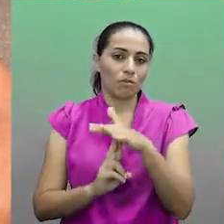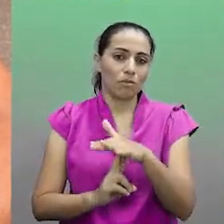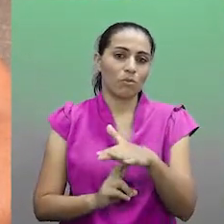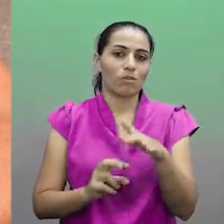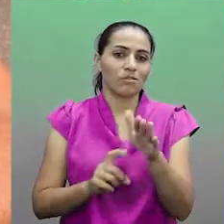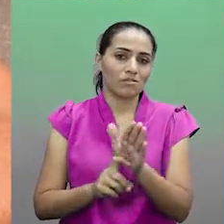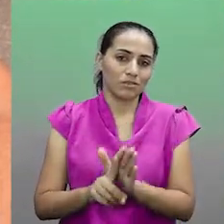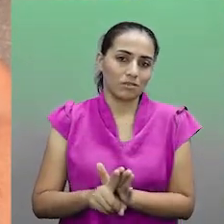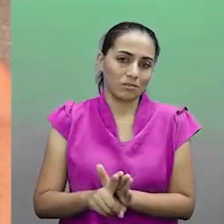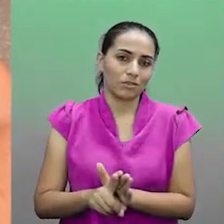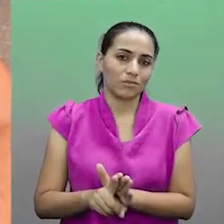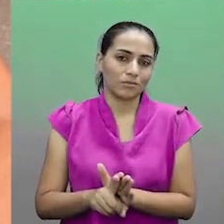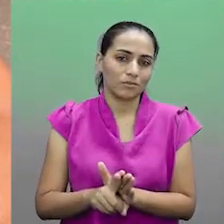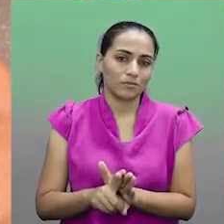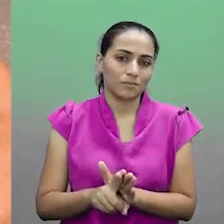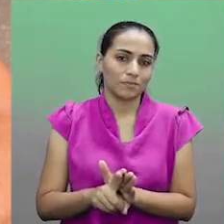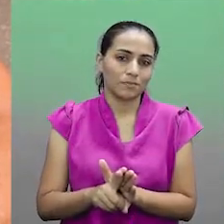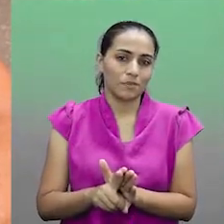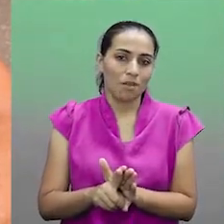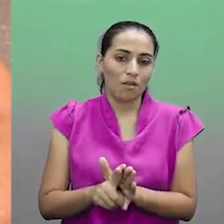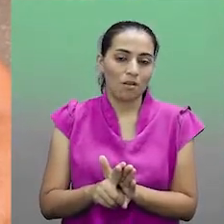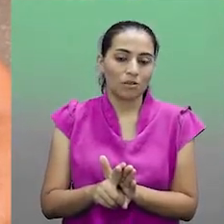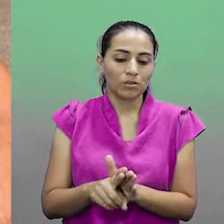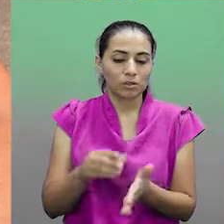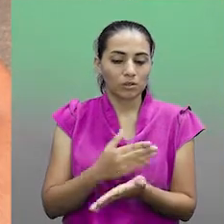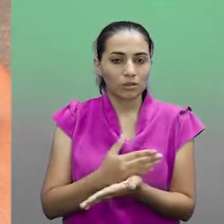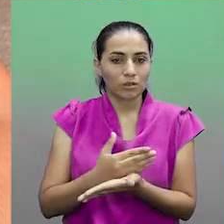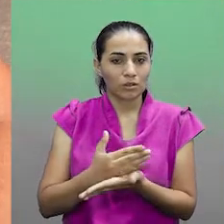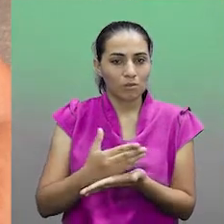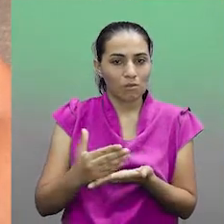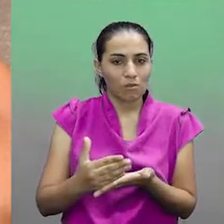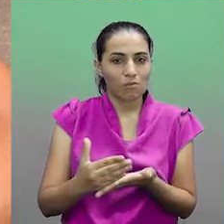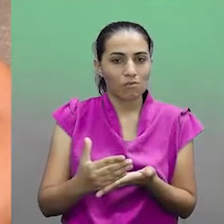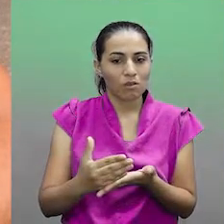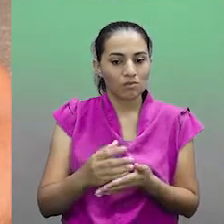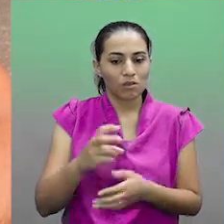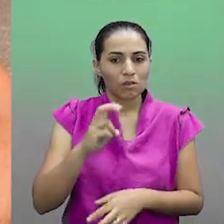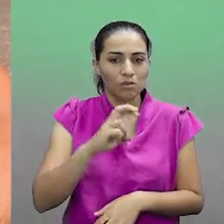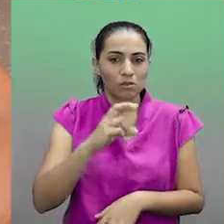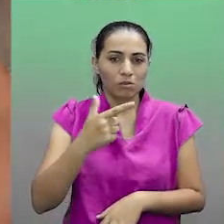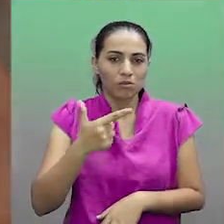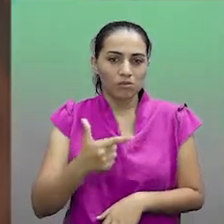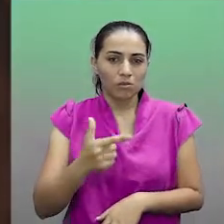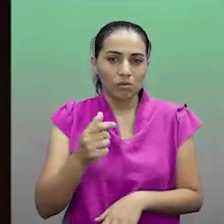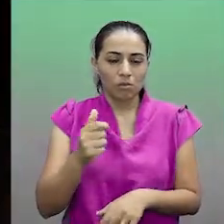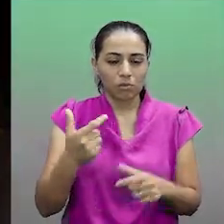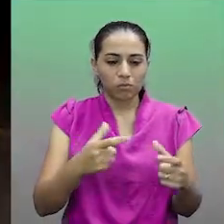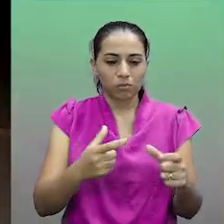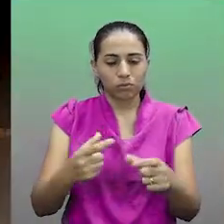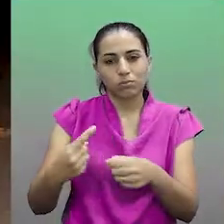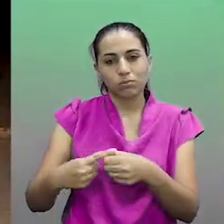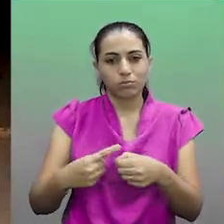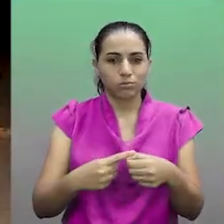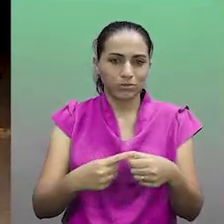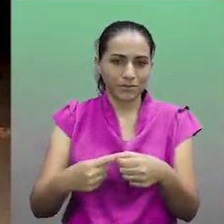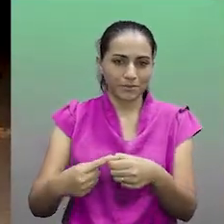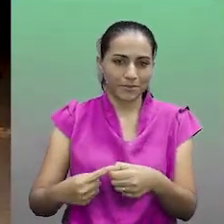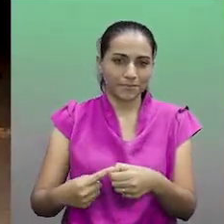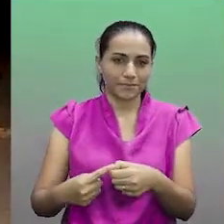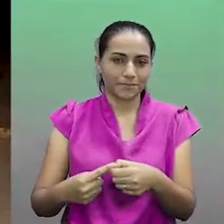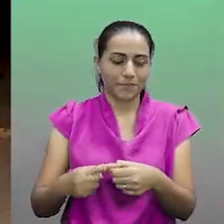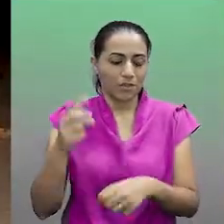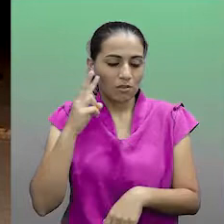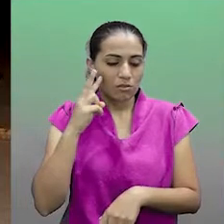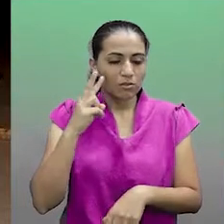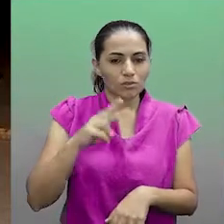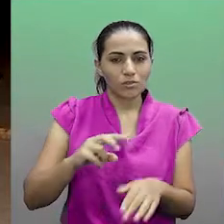Cacoal, que a gente começa a ganhar os 52 municípios do estado de Rondônia. Eu olho para essa